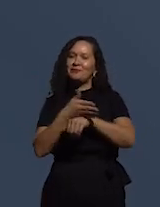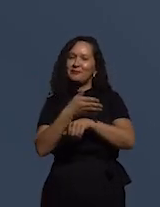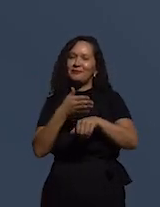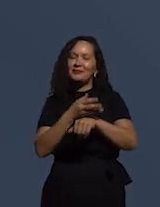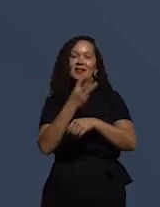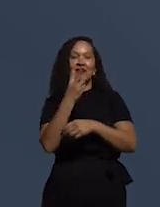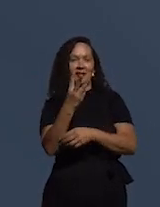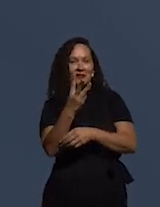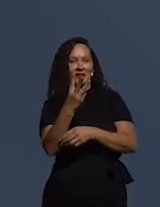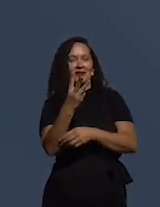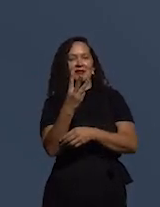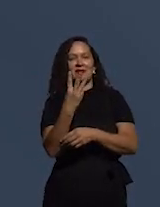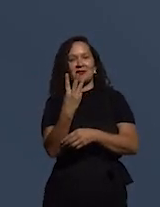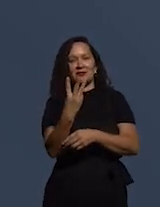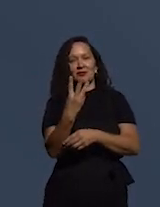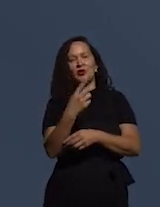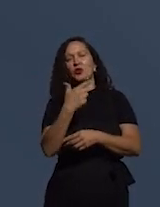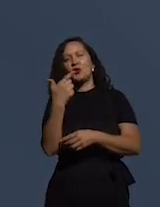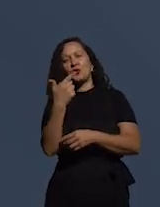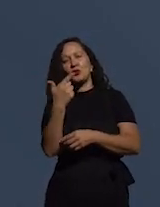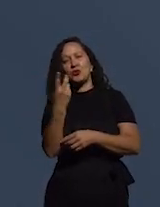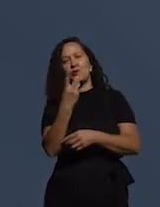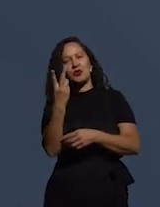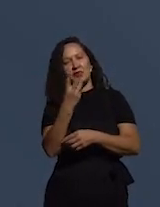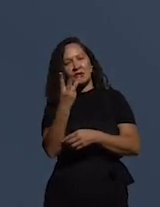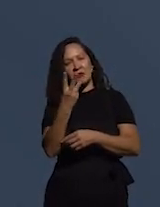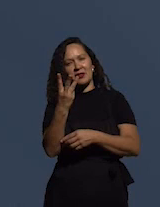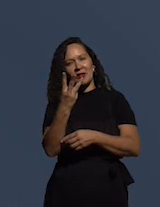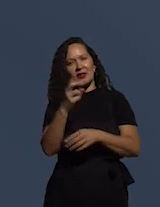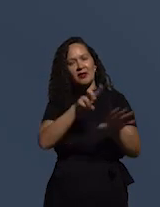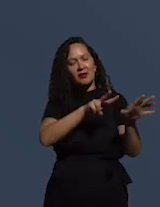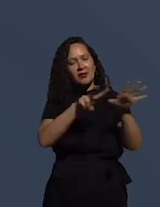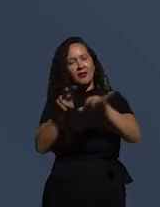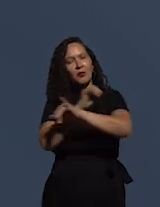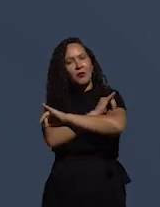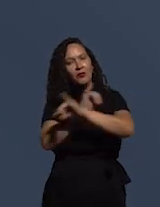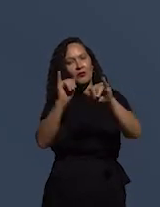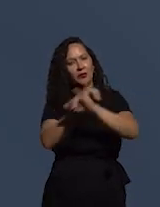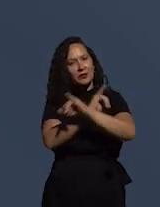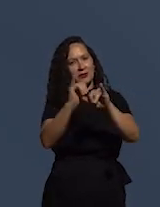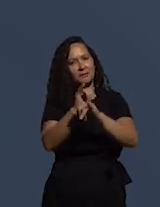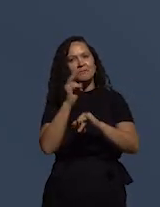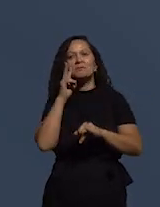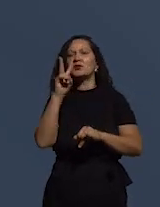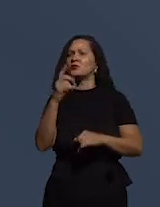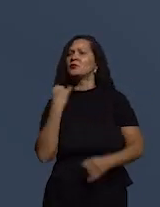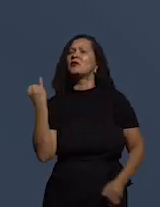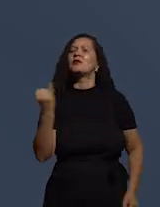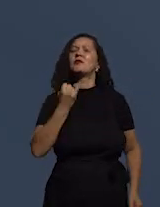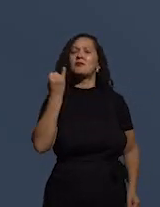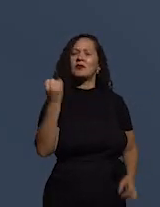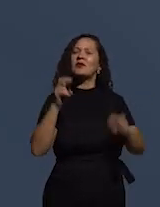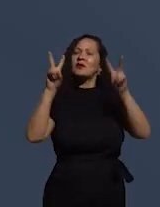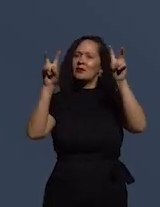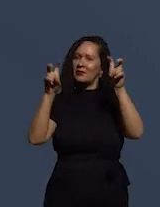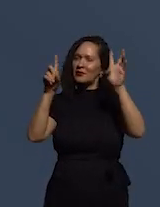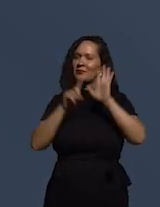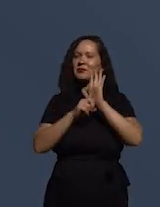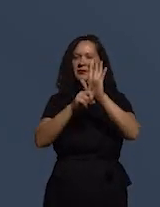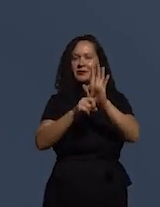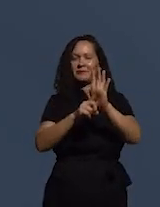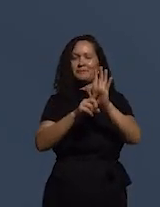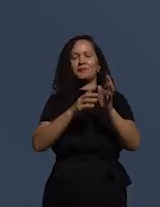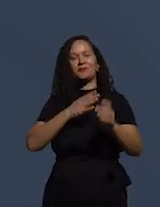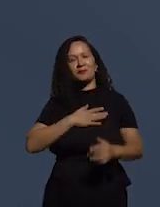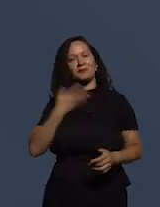três, duas, três semanas de divulgação, para a gente ver a relevância do tema. As minhas palavras